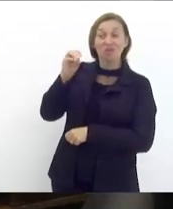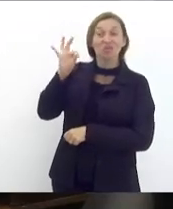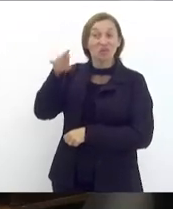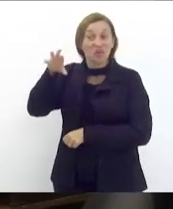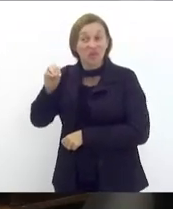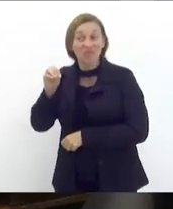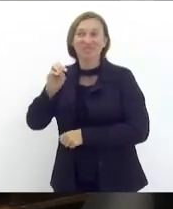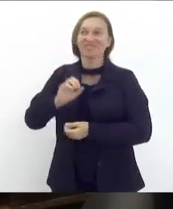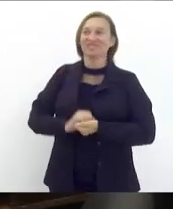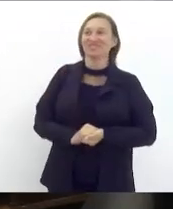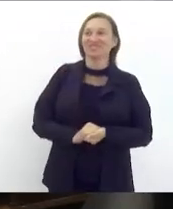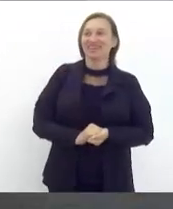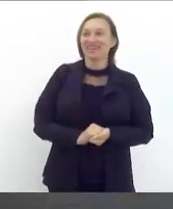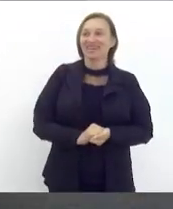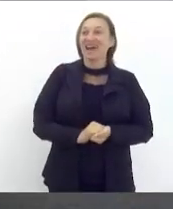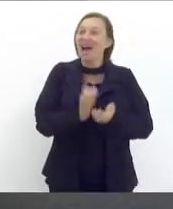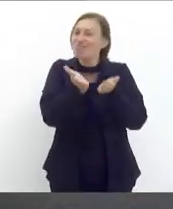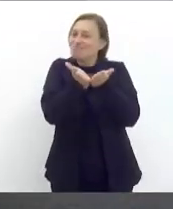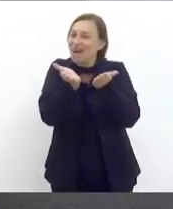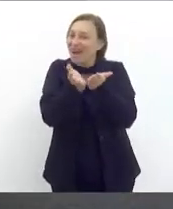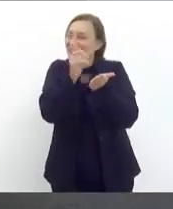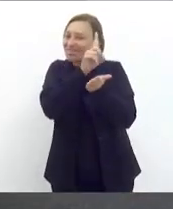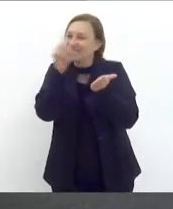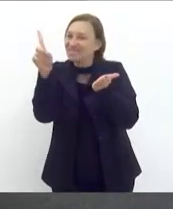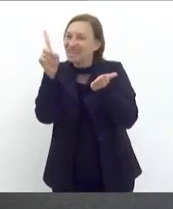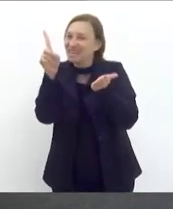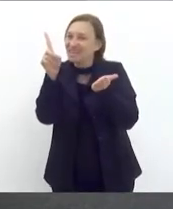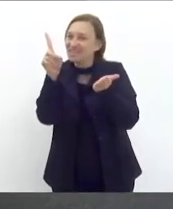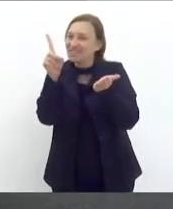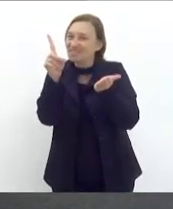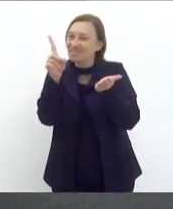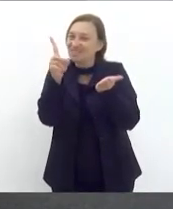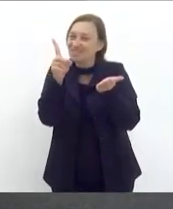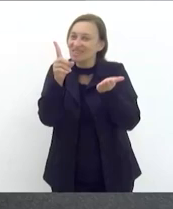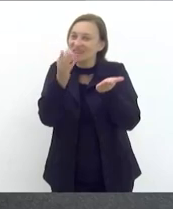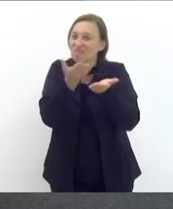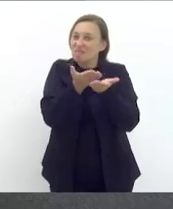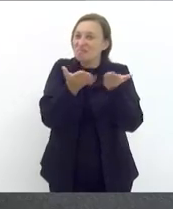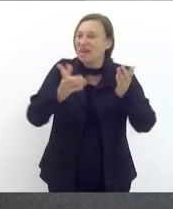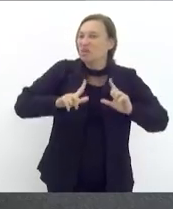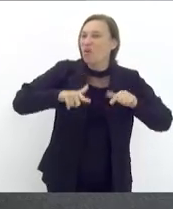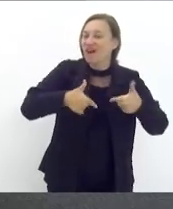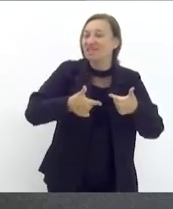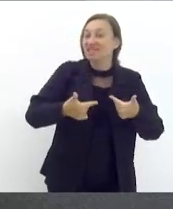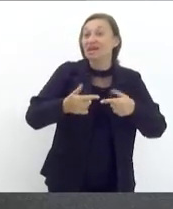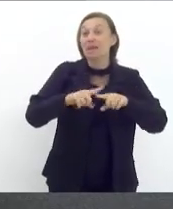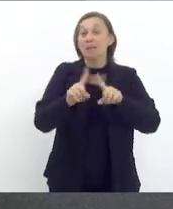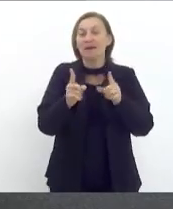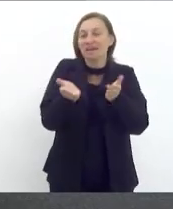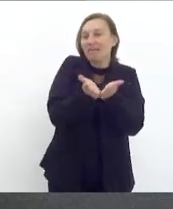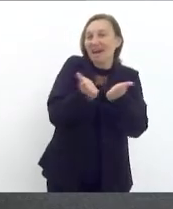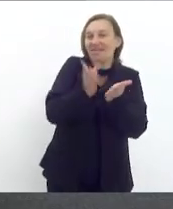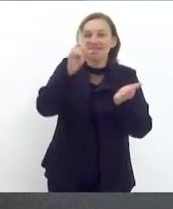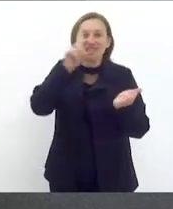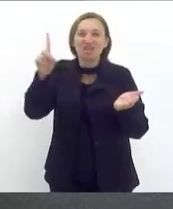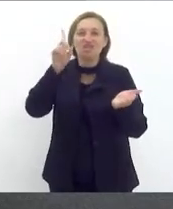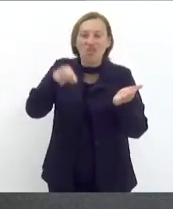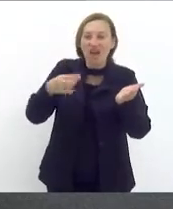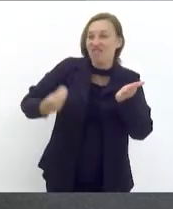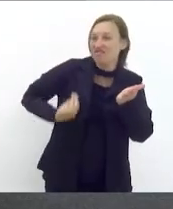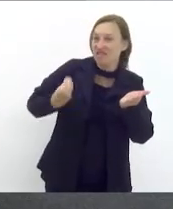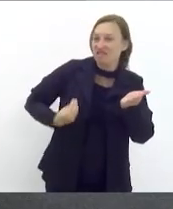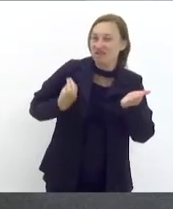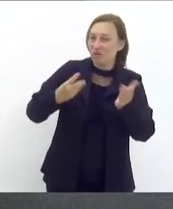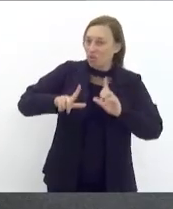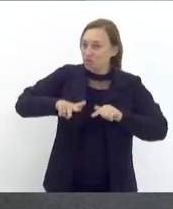a palavra fica sem ação e a palavra só é viva com ação por isso